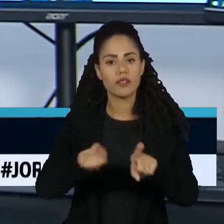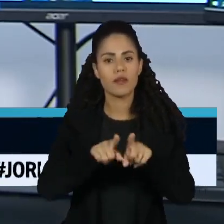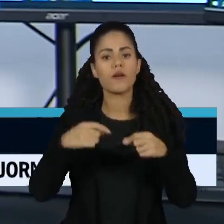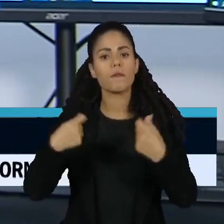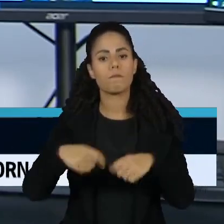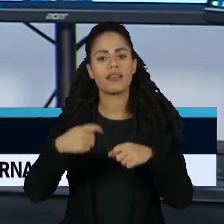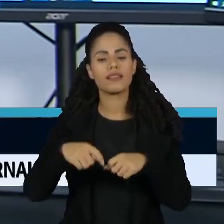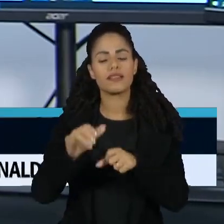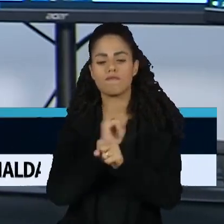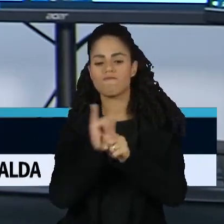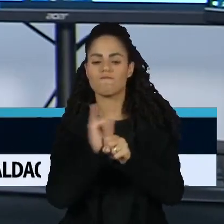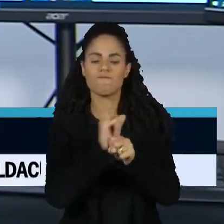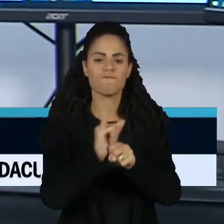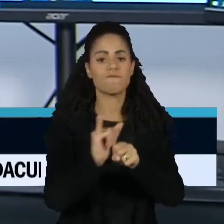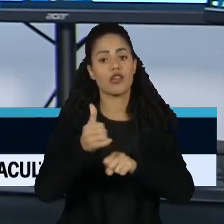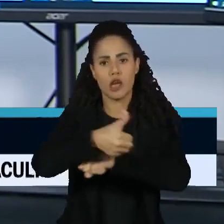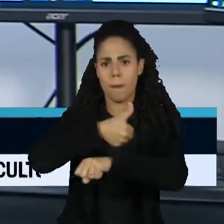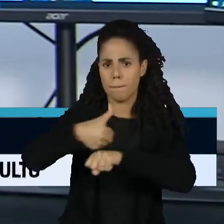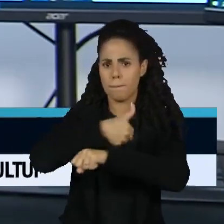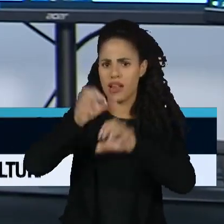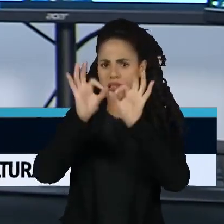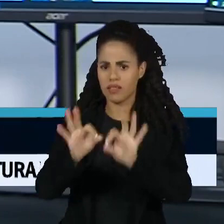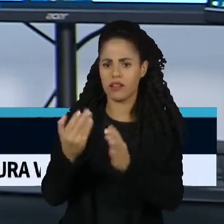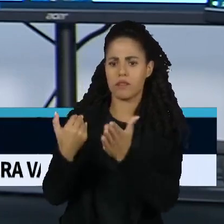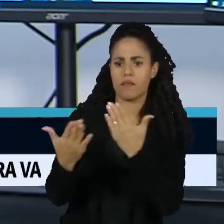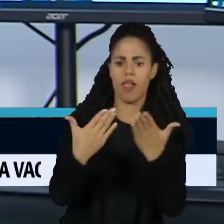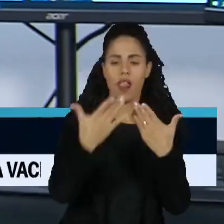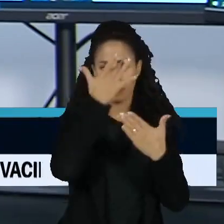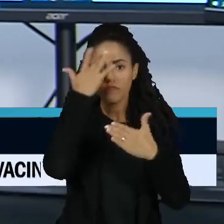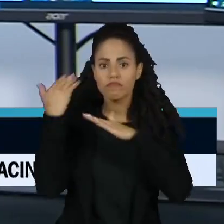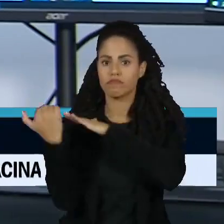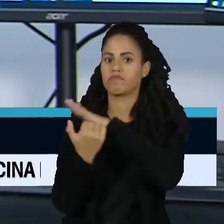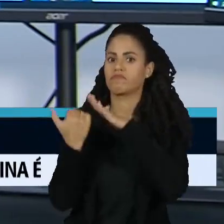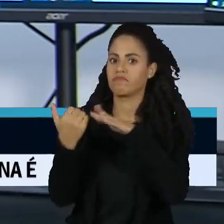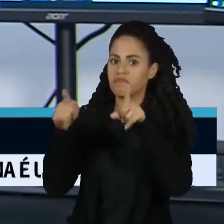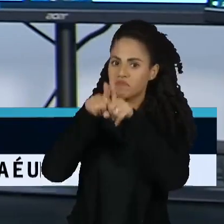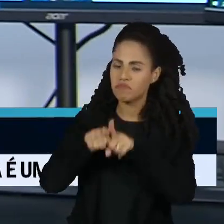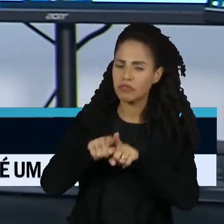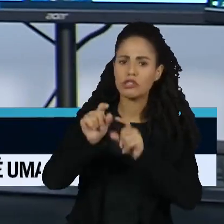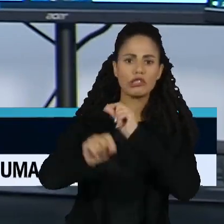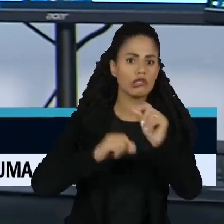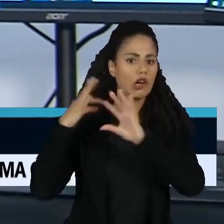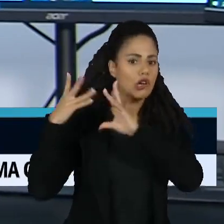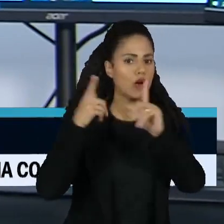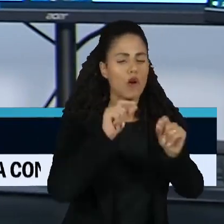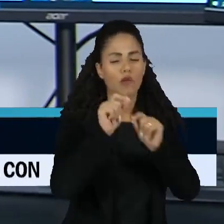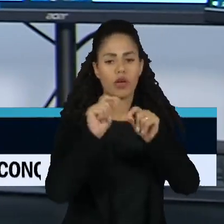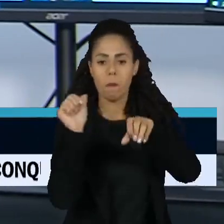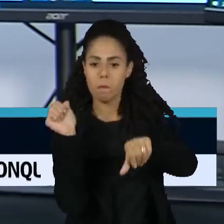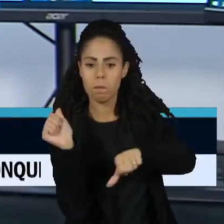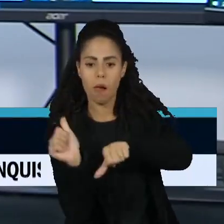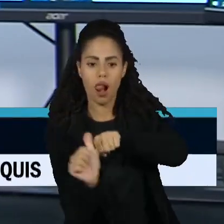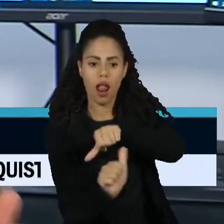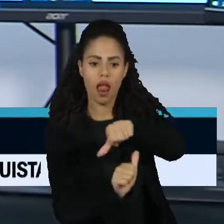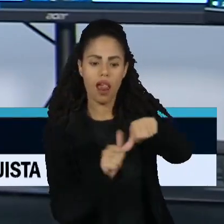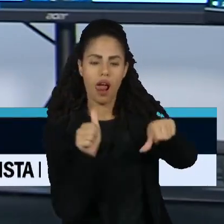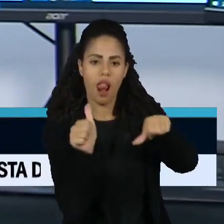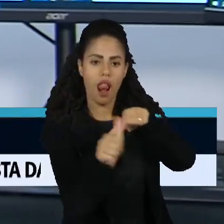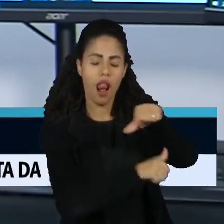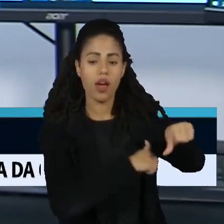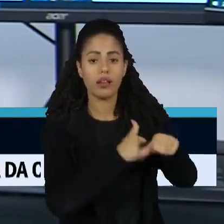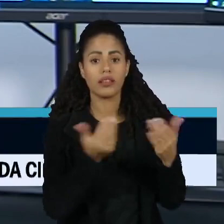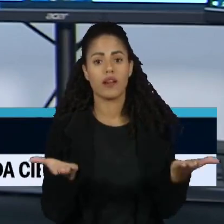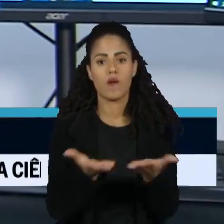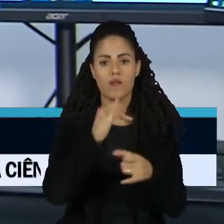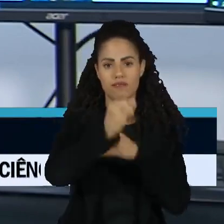estrutura e profissionalismo que podem ser comparados aos de uma empresa. E tudo gira em torno de uma mudança que vem acontecendo